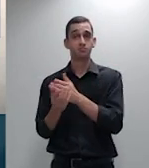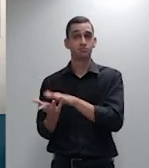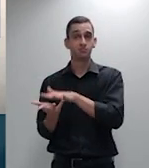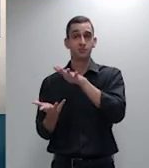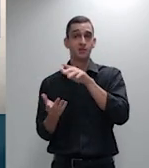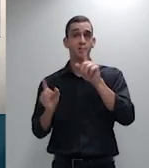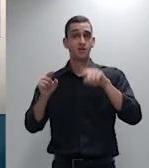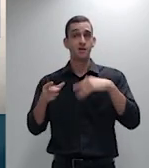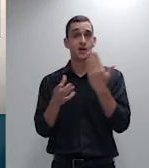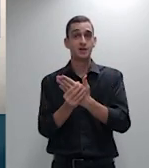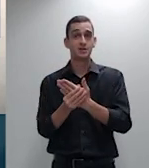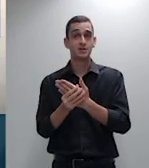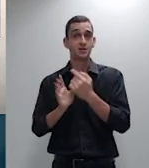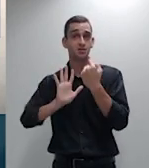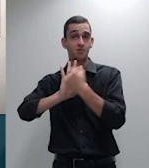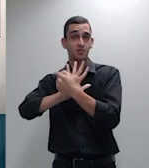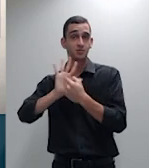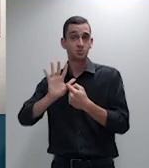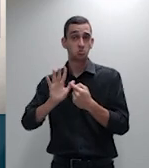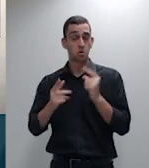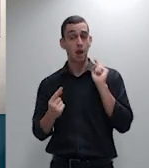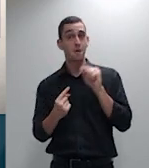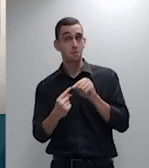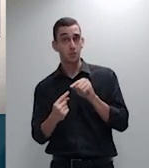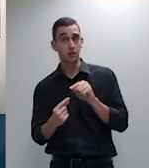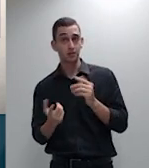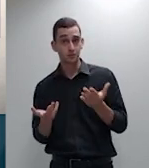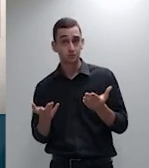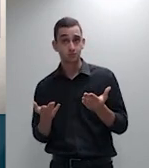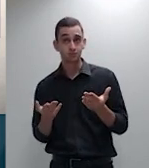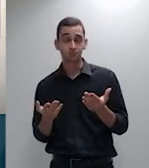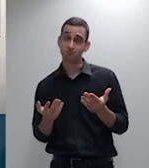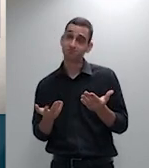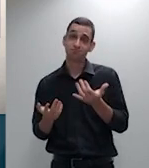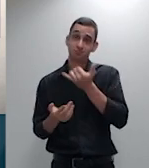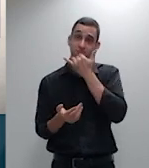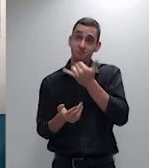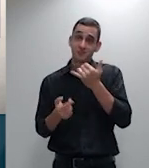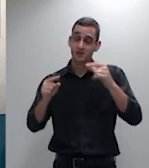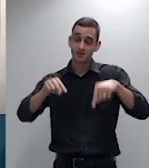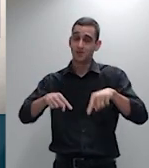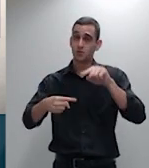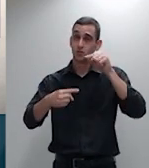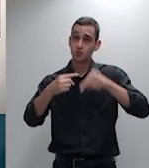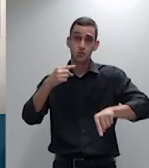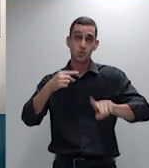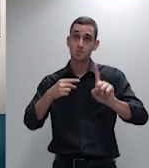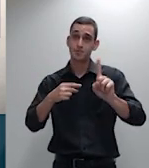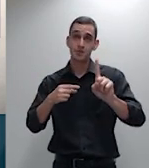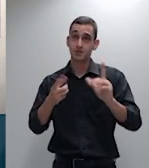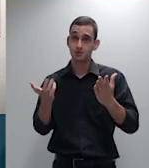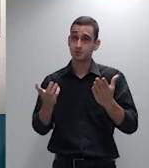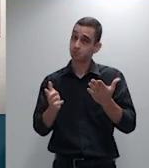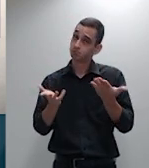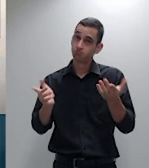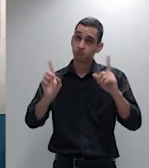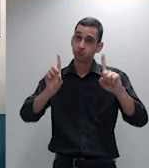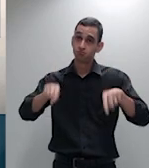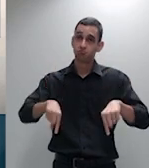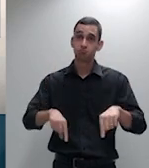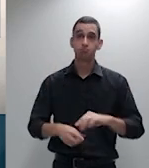máxima vênia é incabível é isso é batida